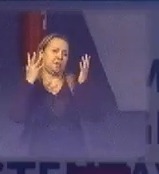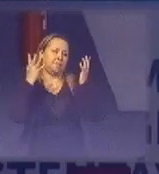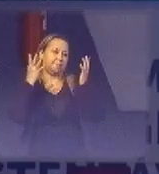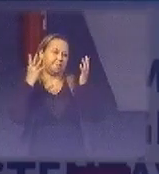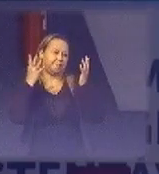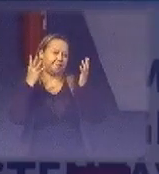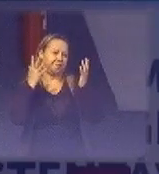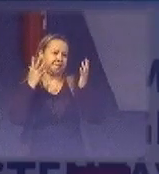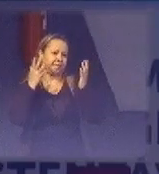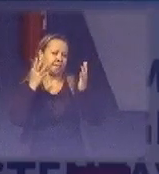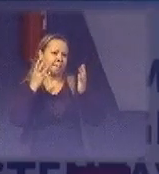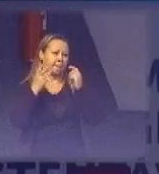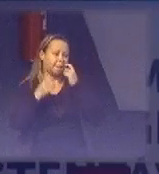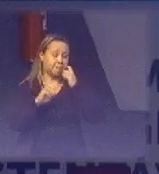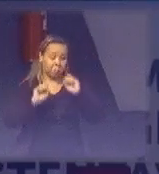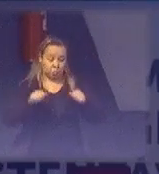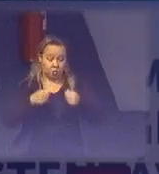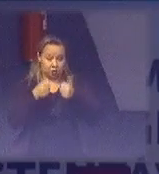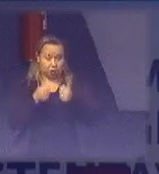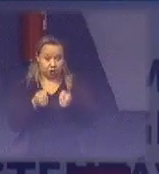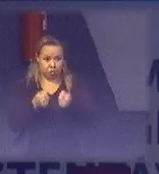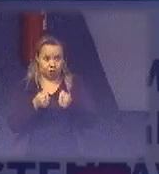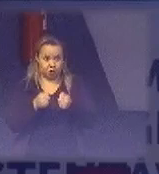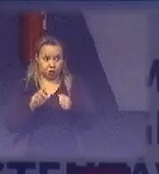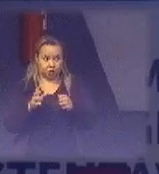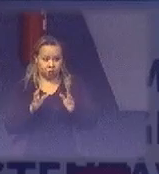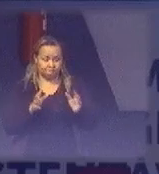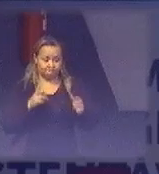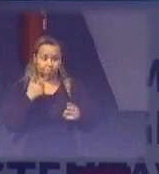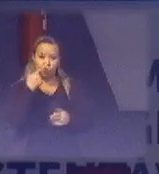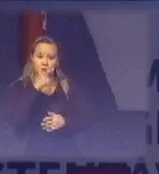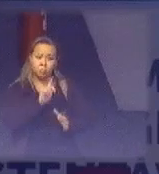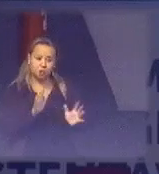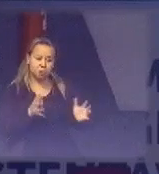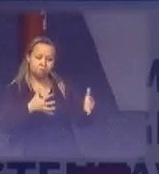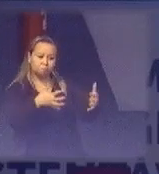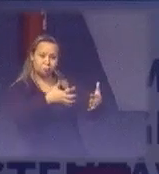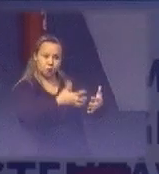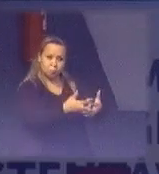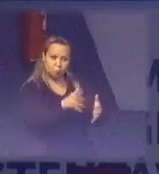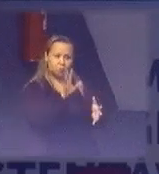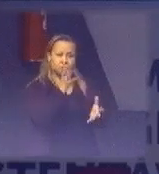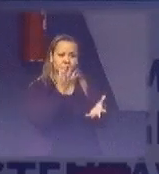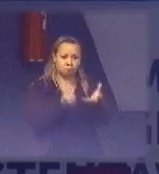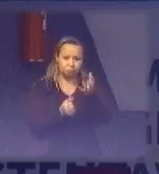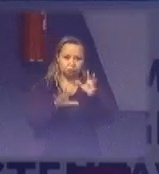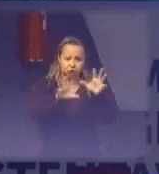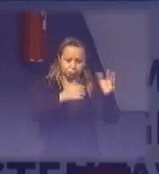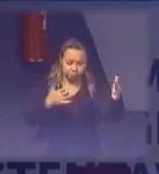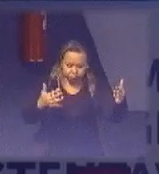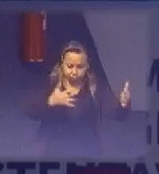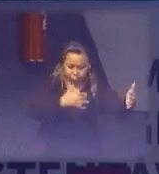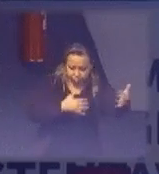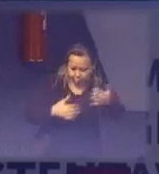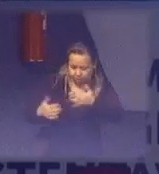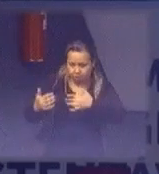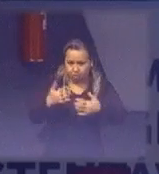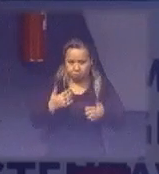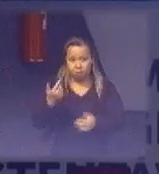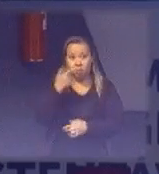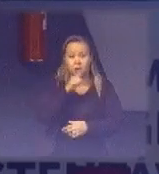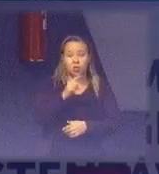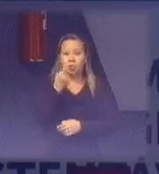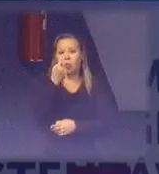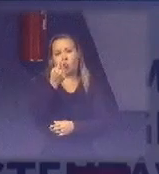Se, com todo esse esforço, nós montarmos uma rede nacional de arrecadação e a gente conseguir pelo menos uma cadeira,